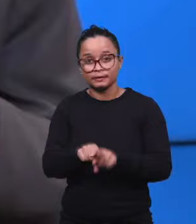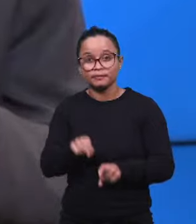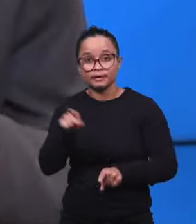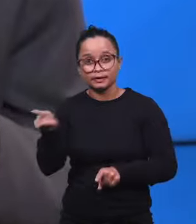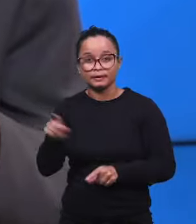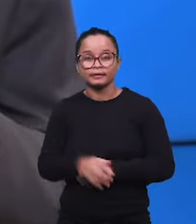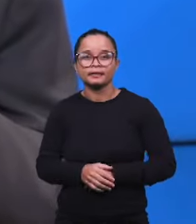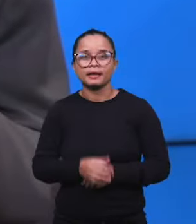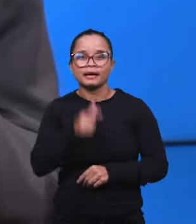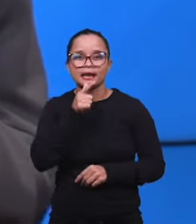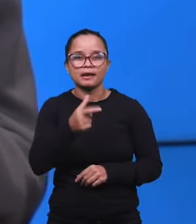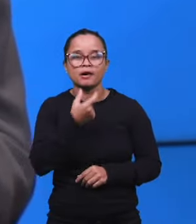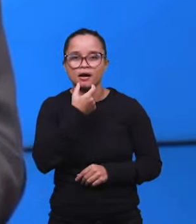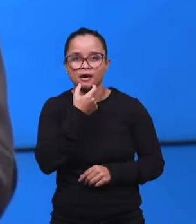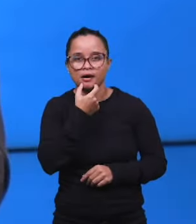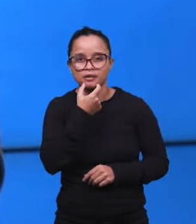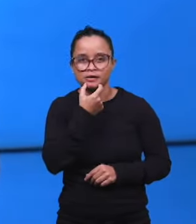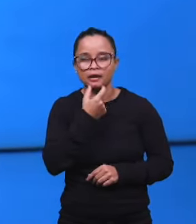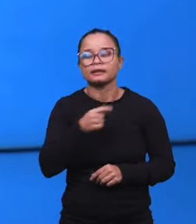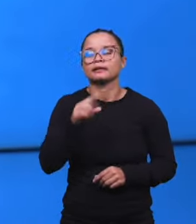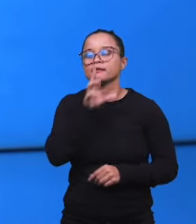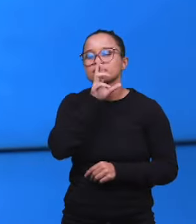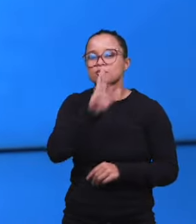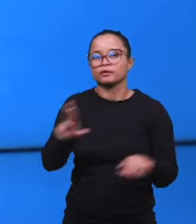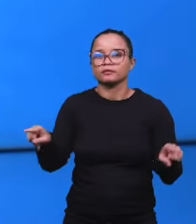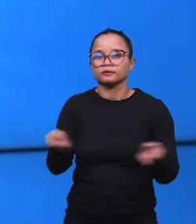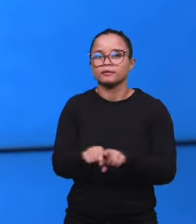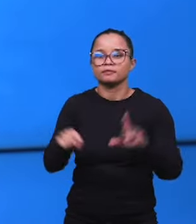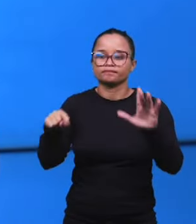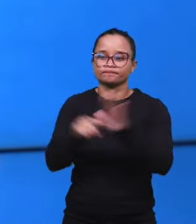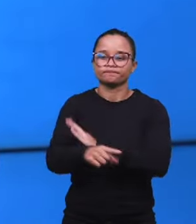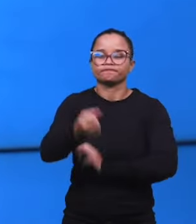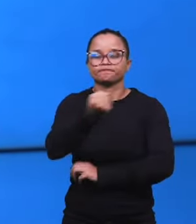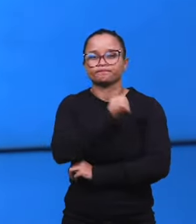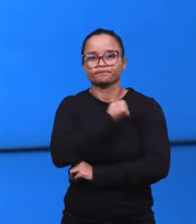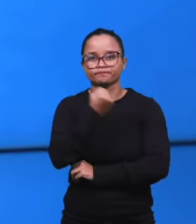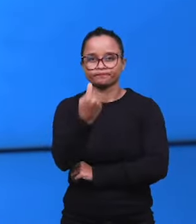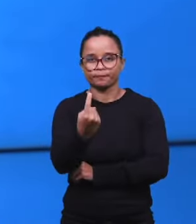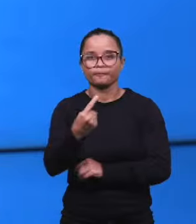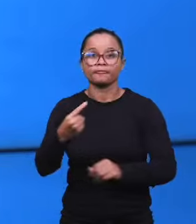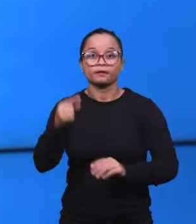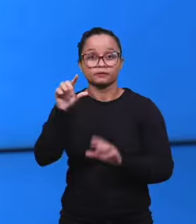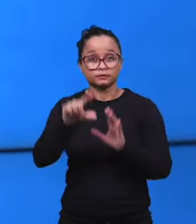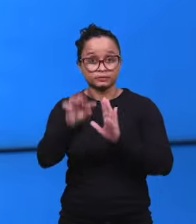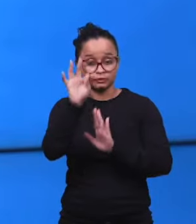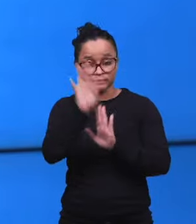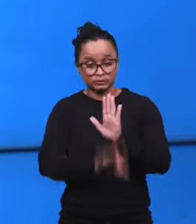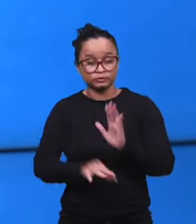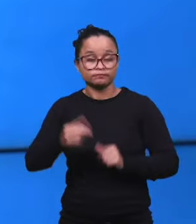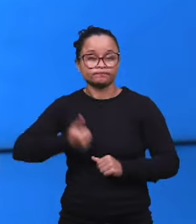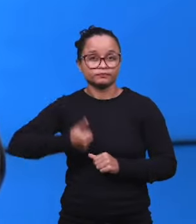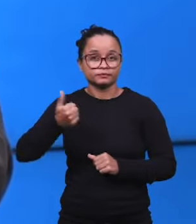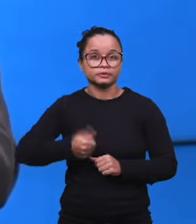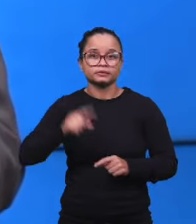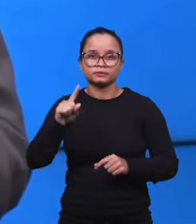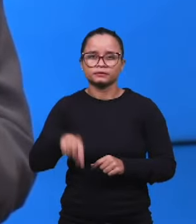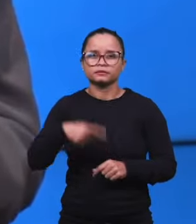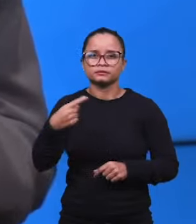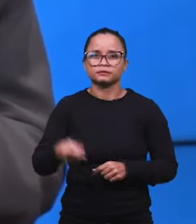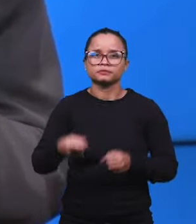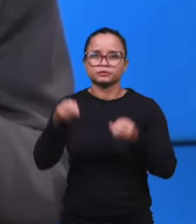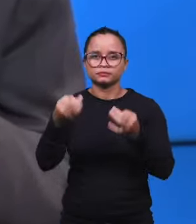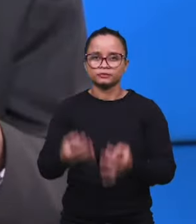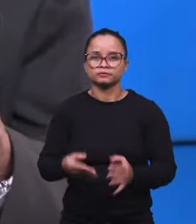Lima, em língua inglesa, respondendo ali na pergunta 1, citando o texto primeiramente, e depois falando que